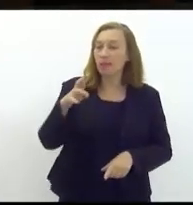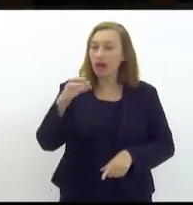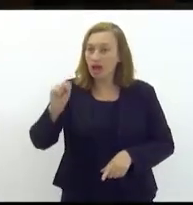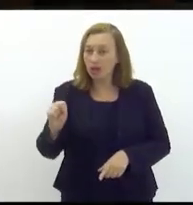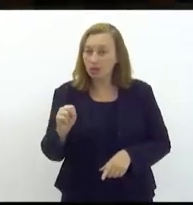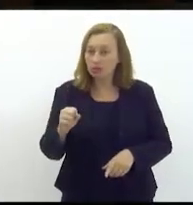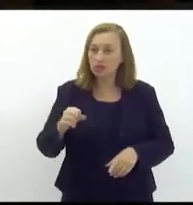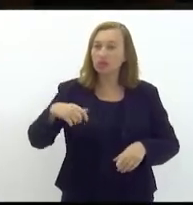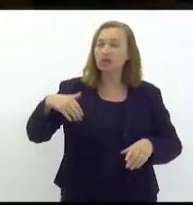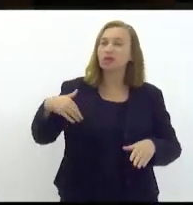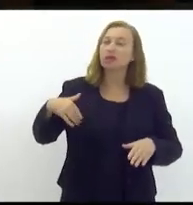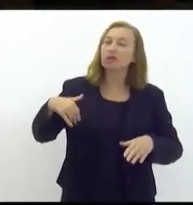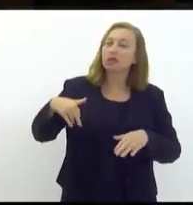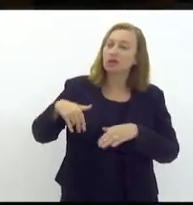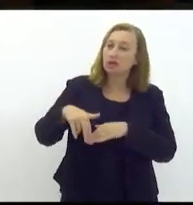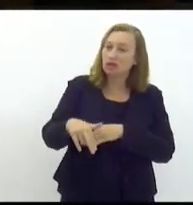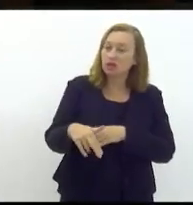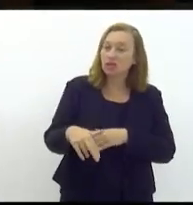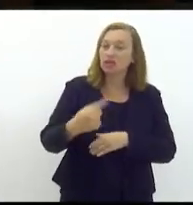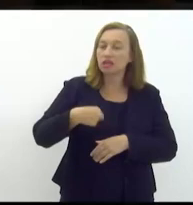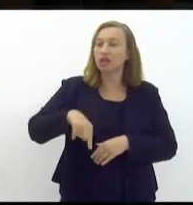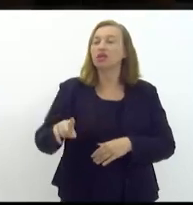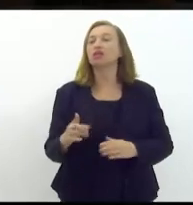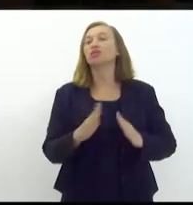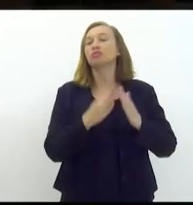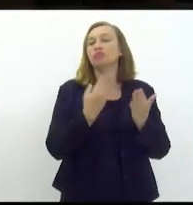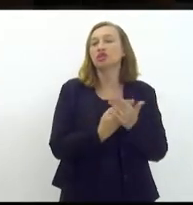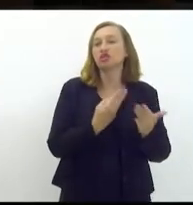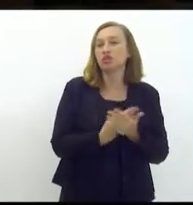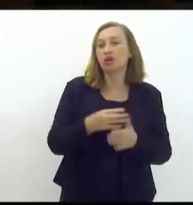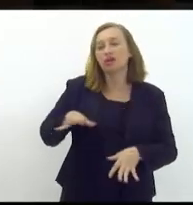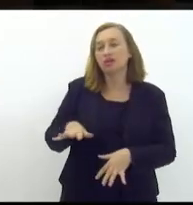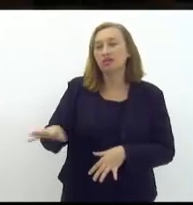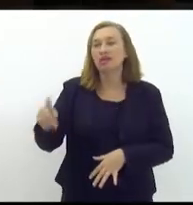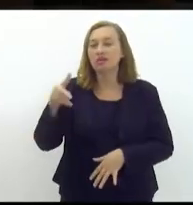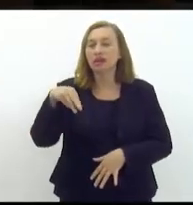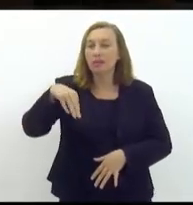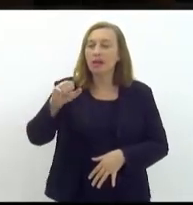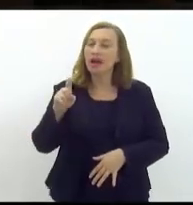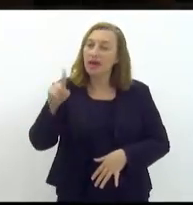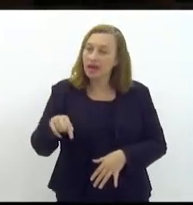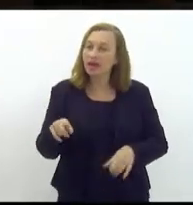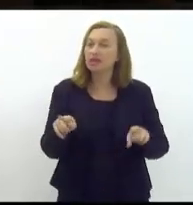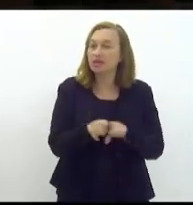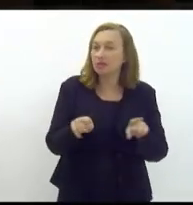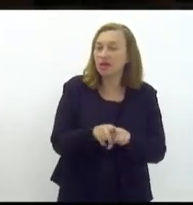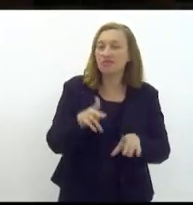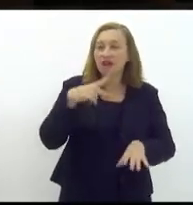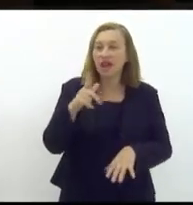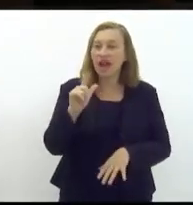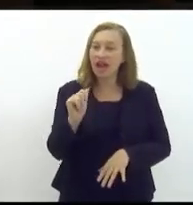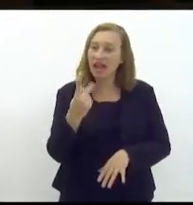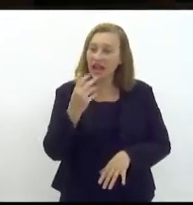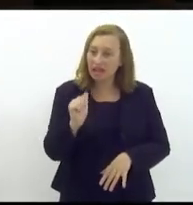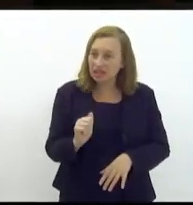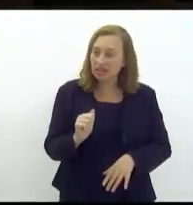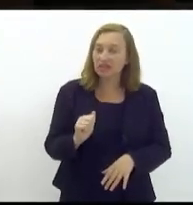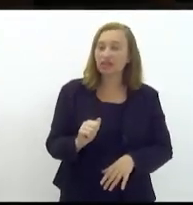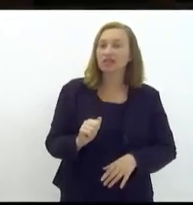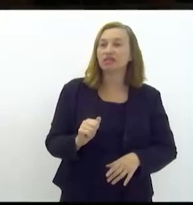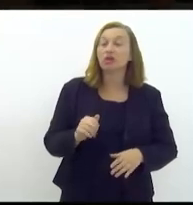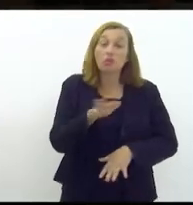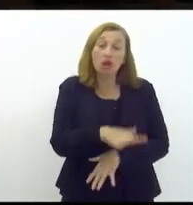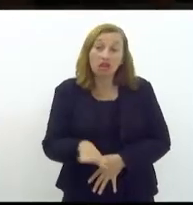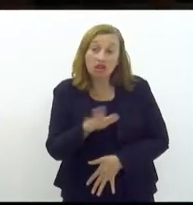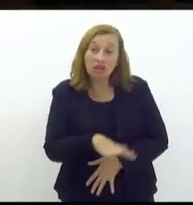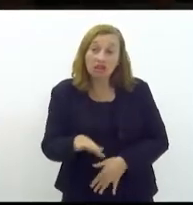a caminho da escola assassinado no complexo da Maré e por que não falar de Ágata Ágata Félix uma